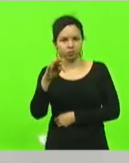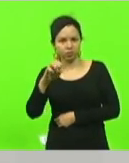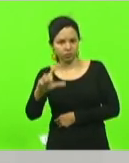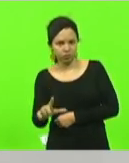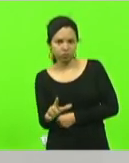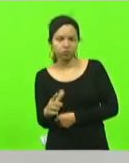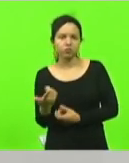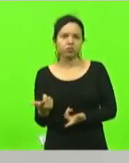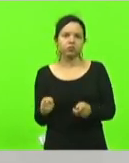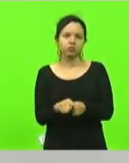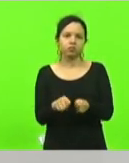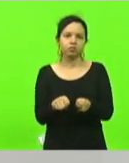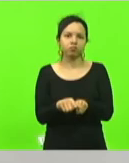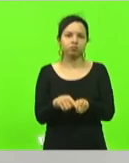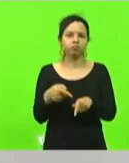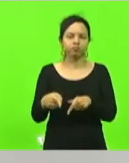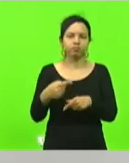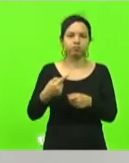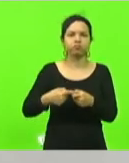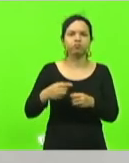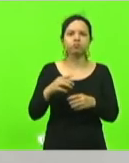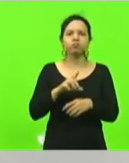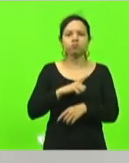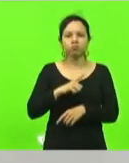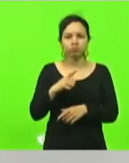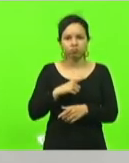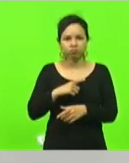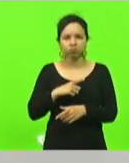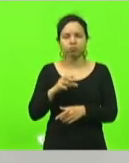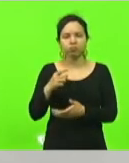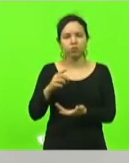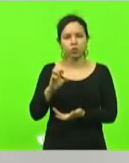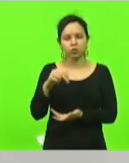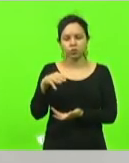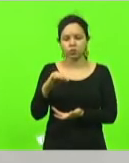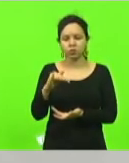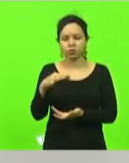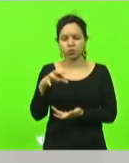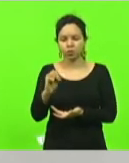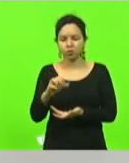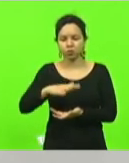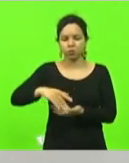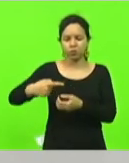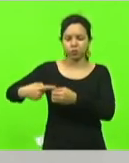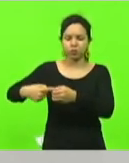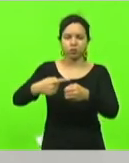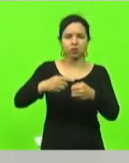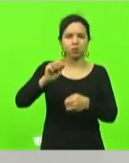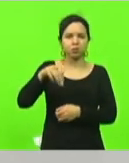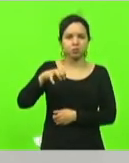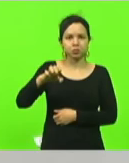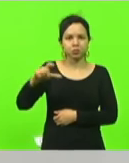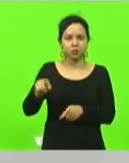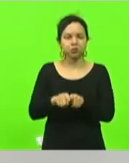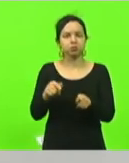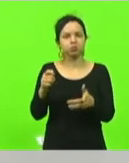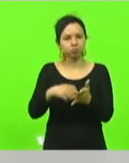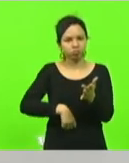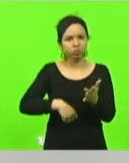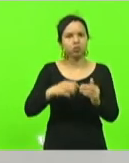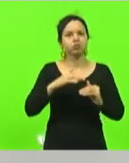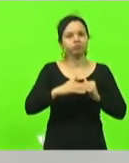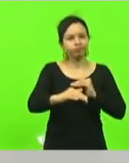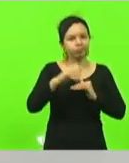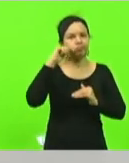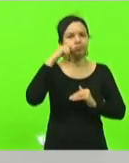multifinalitário dos municípios da nossa Amurel assinando também convênio a pavimentação da rodovia Geo Medeiros que